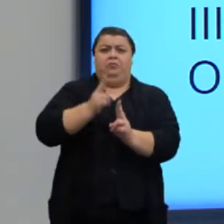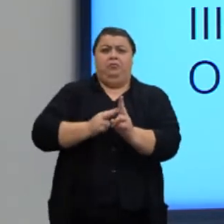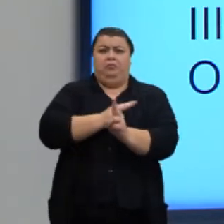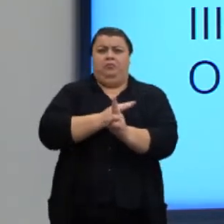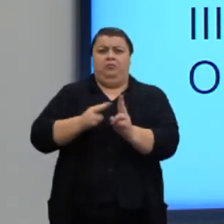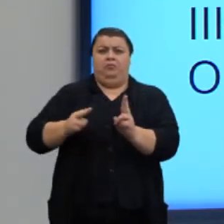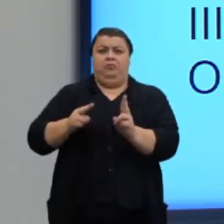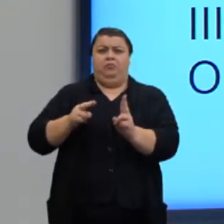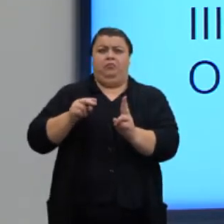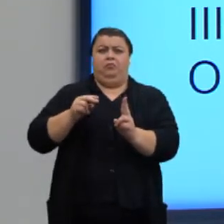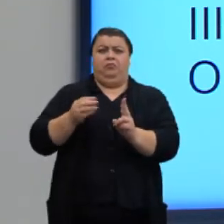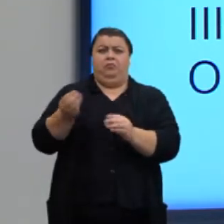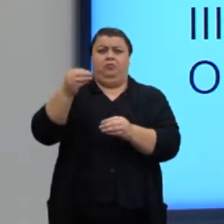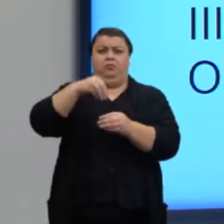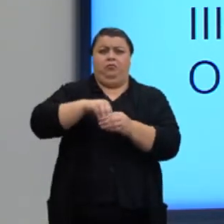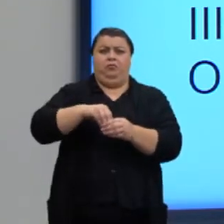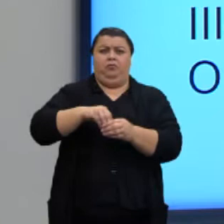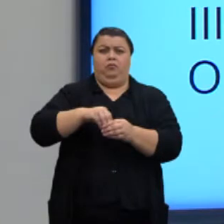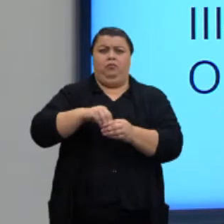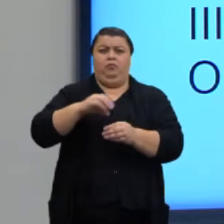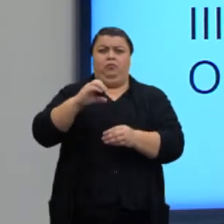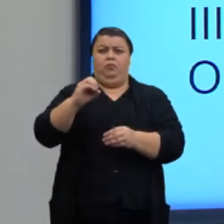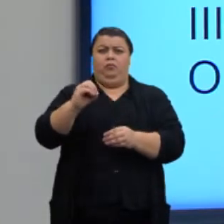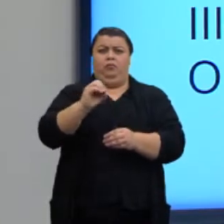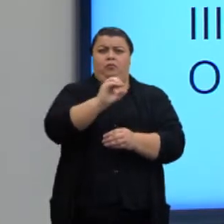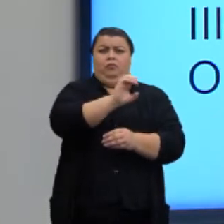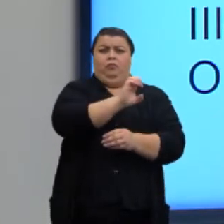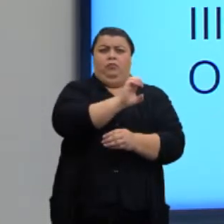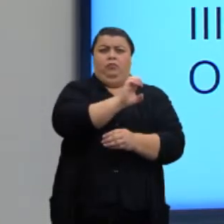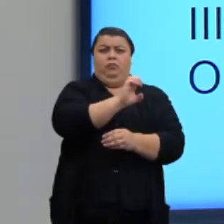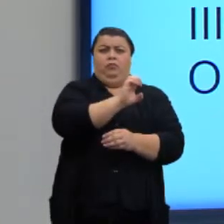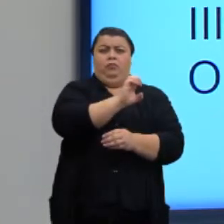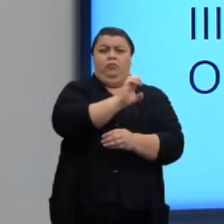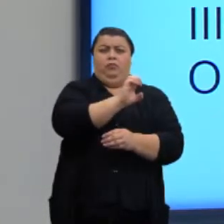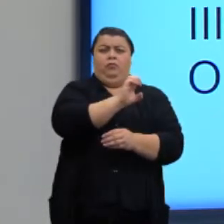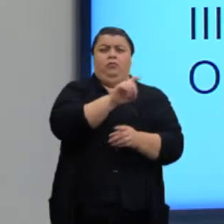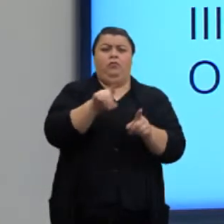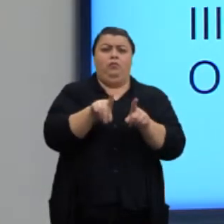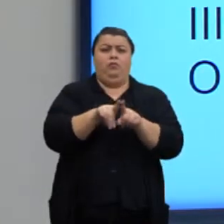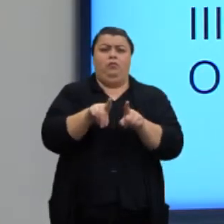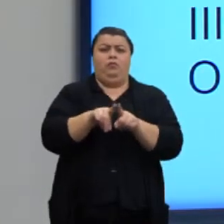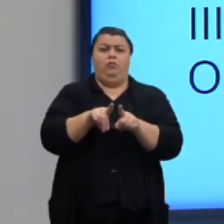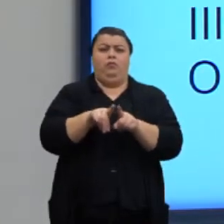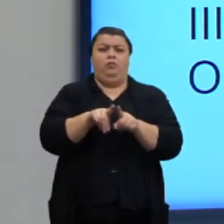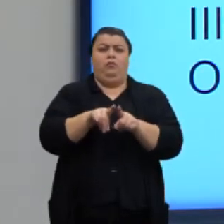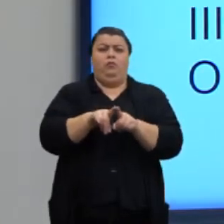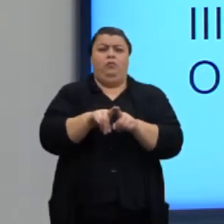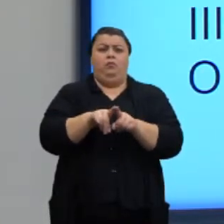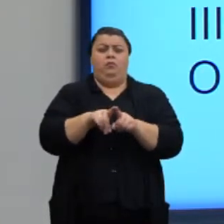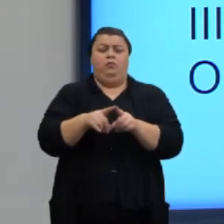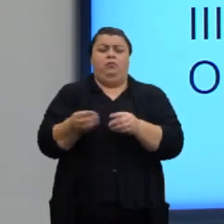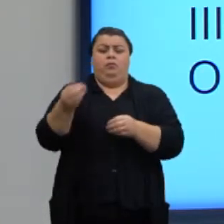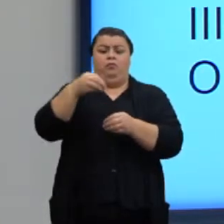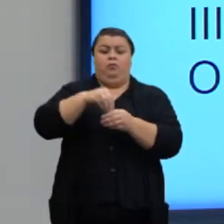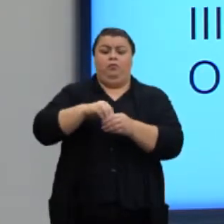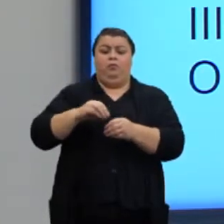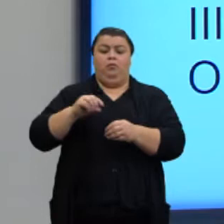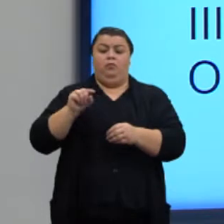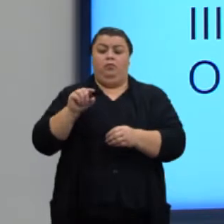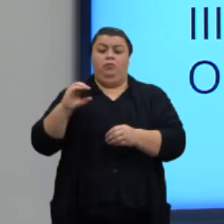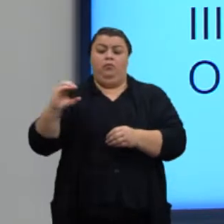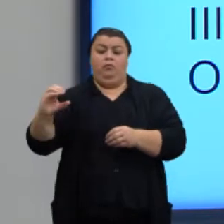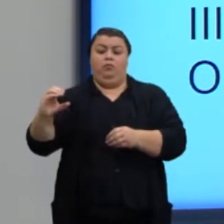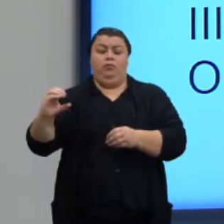contendo os pontos O e E, também contém C. Também contém C.